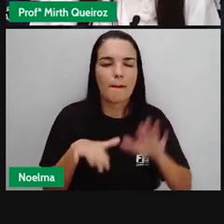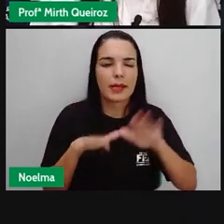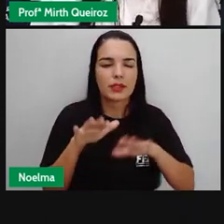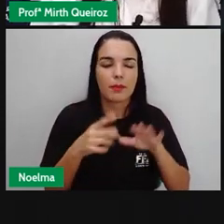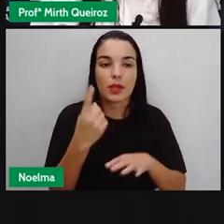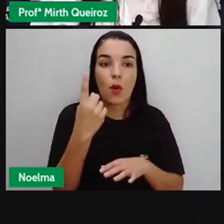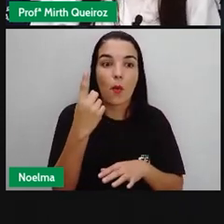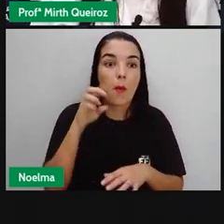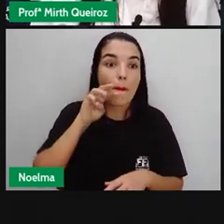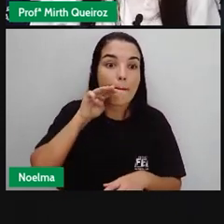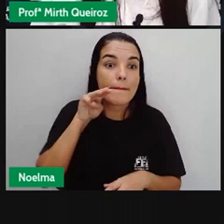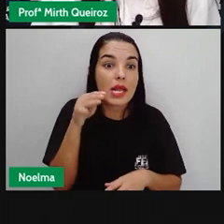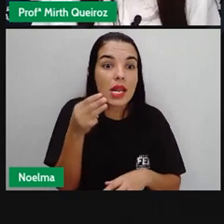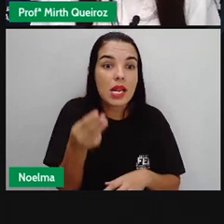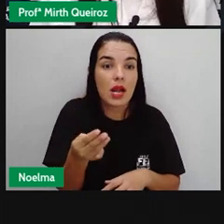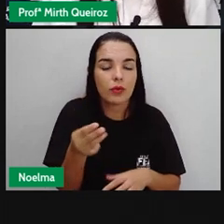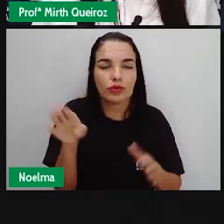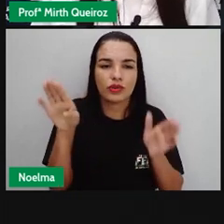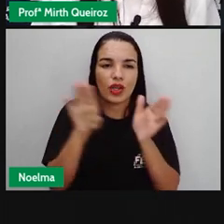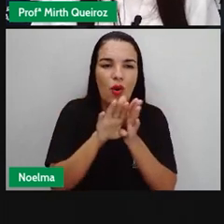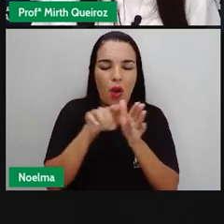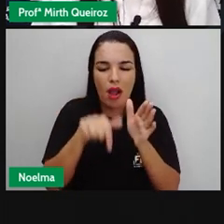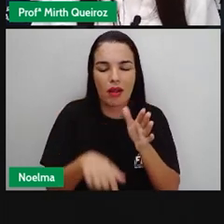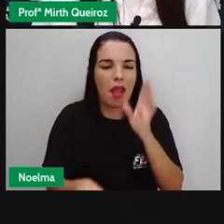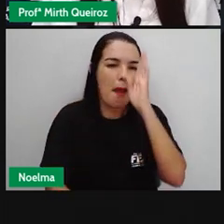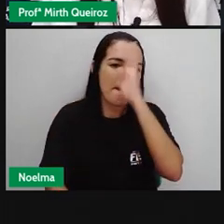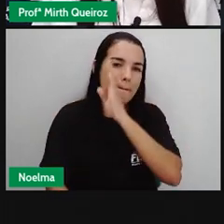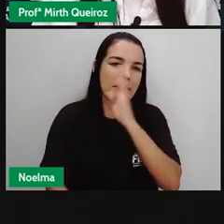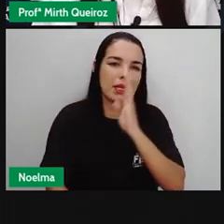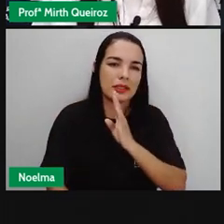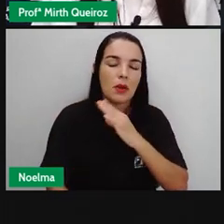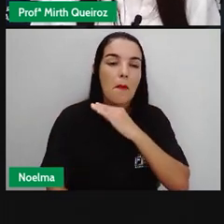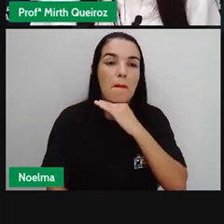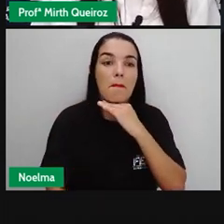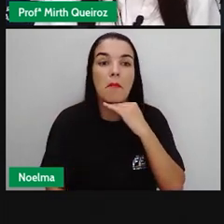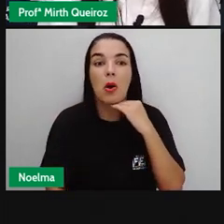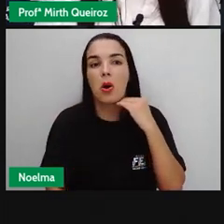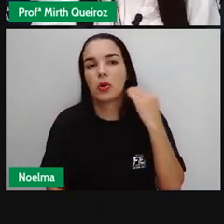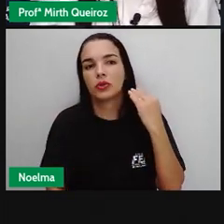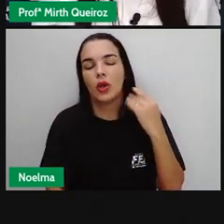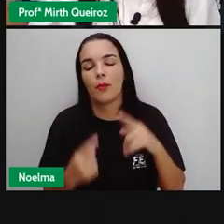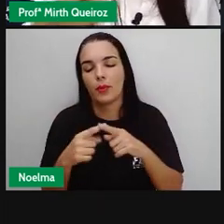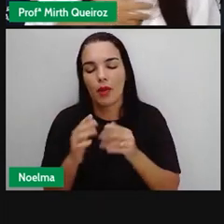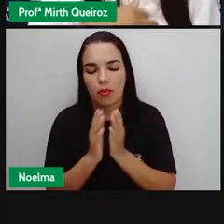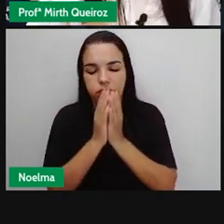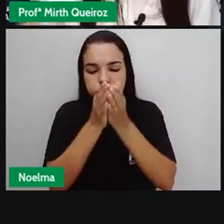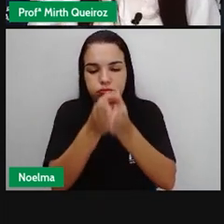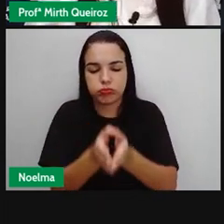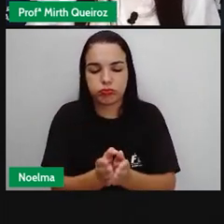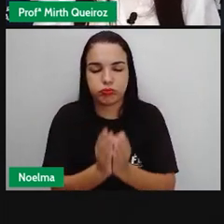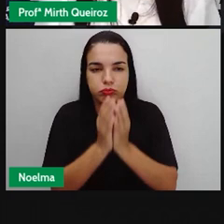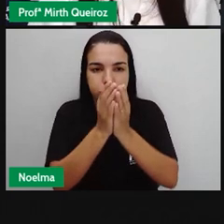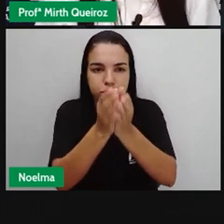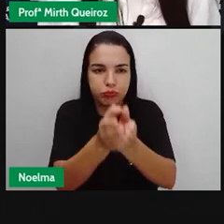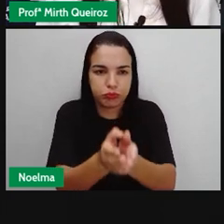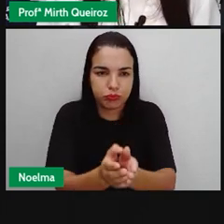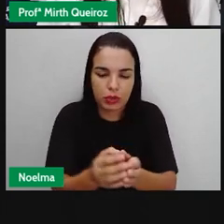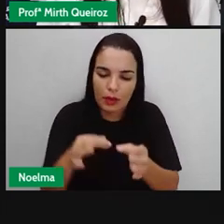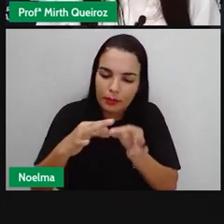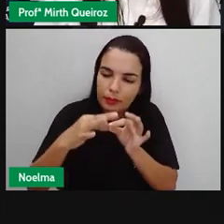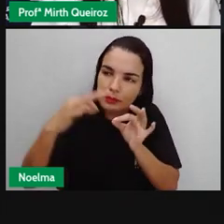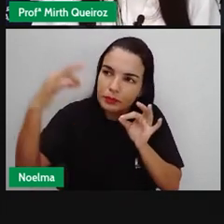de escravos chegaram mortos, né? Acabaram morrendo aí no trajeto, né?